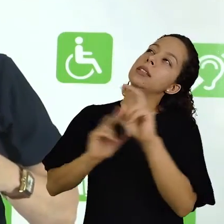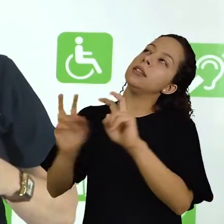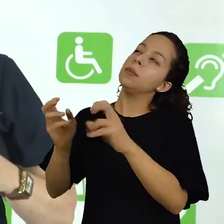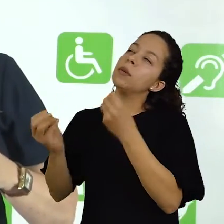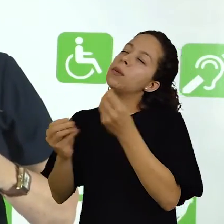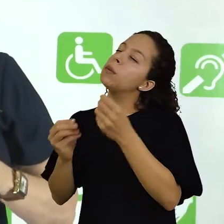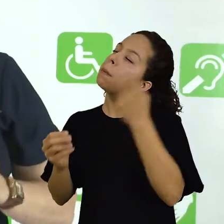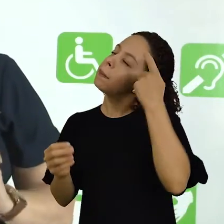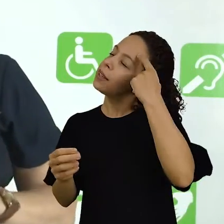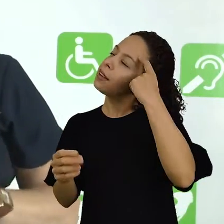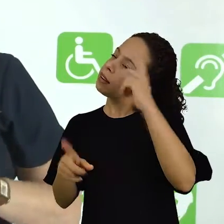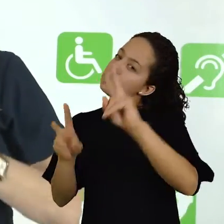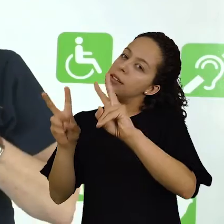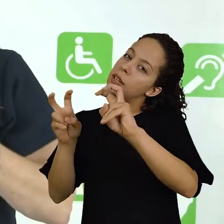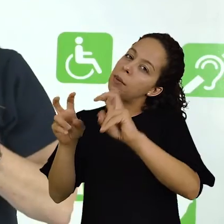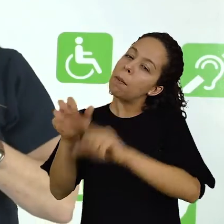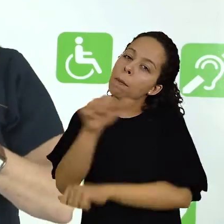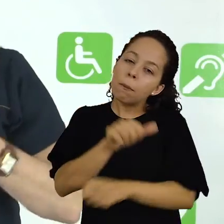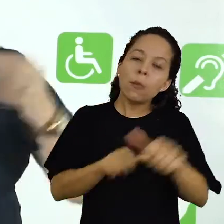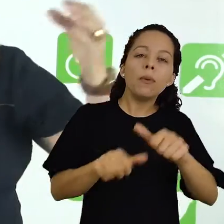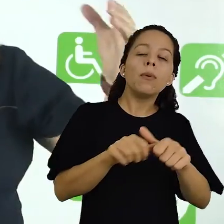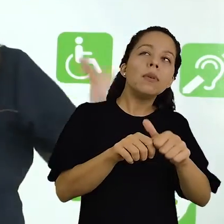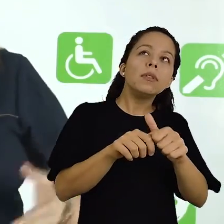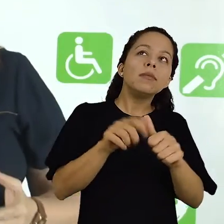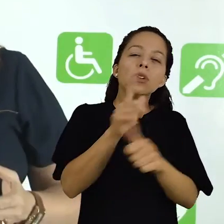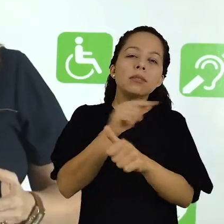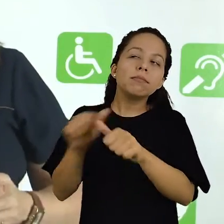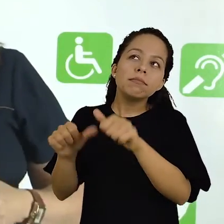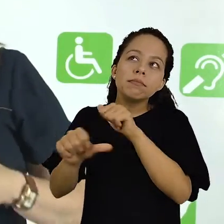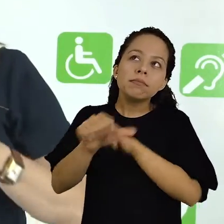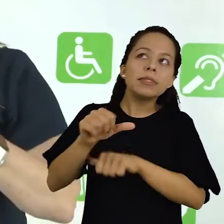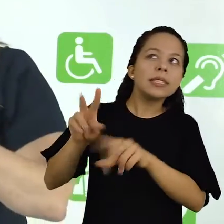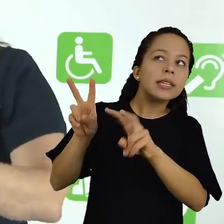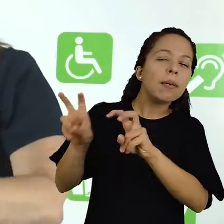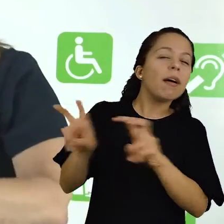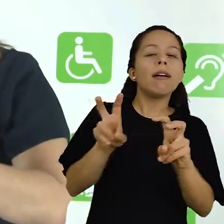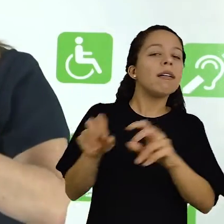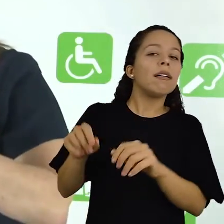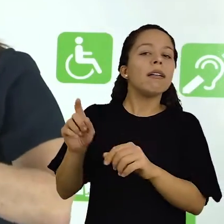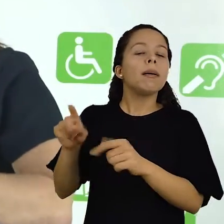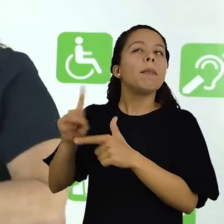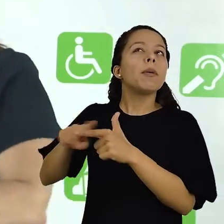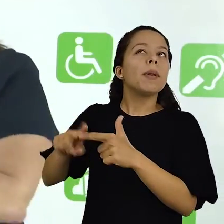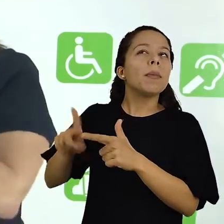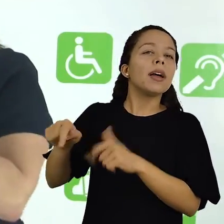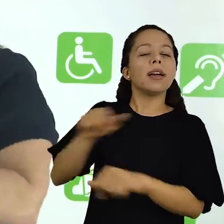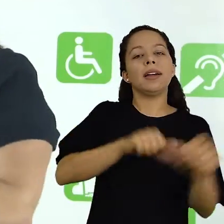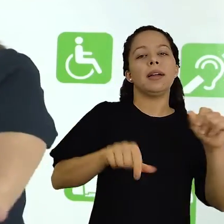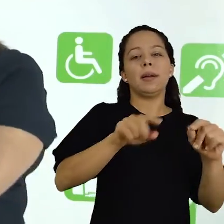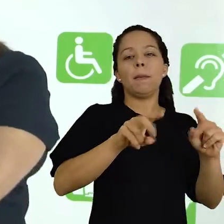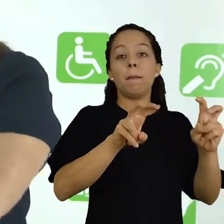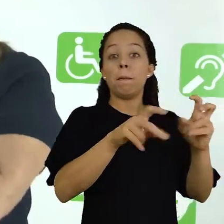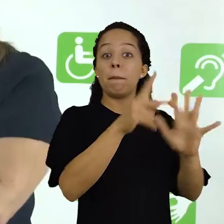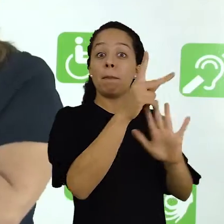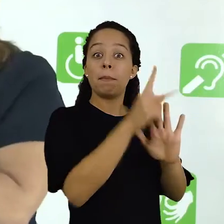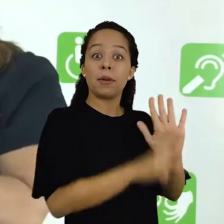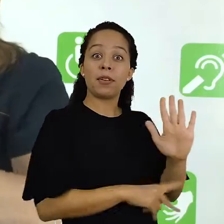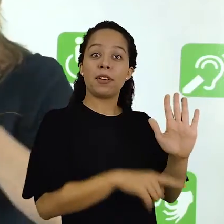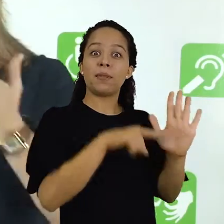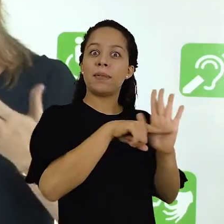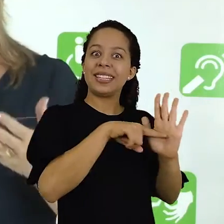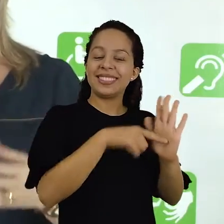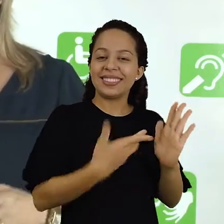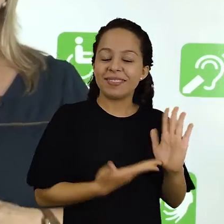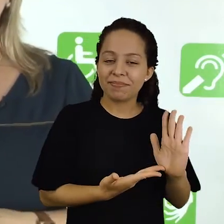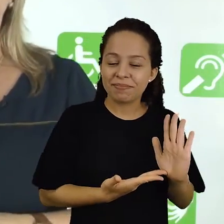pensar em transformar esse tema num problema de pesquisa e evoluindo para o seu projeto de